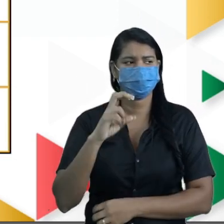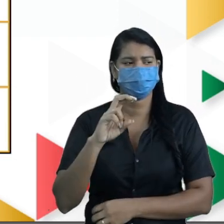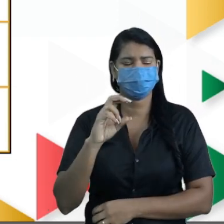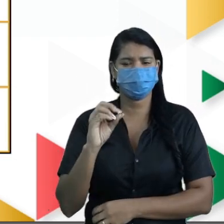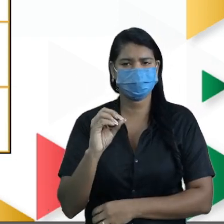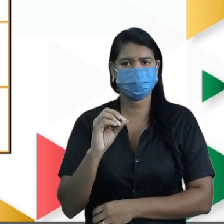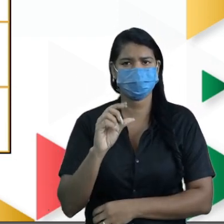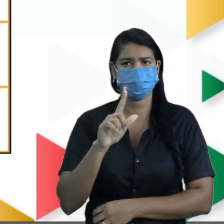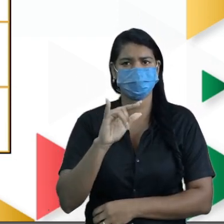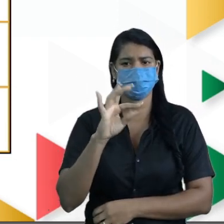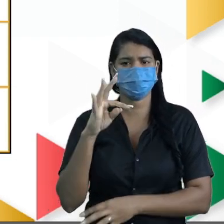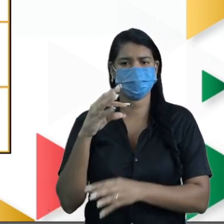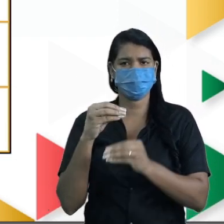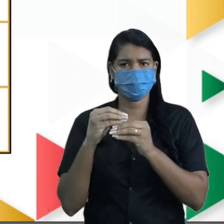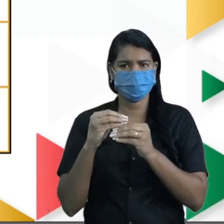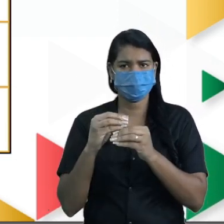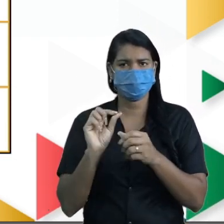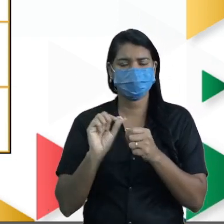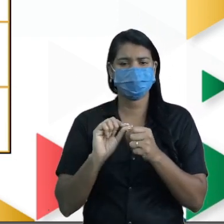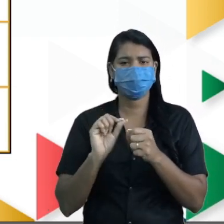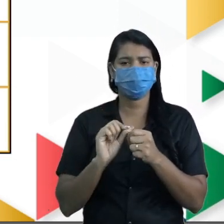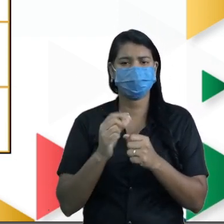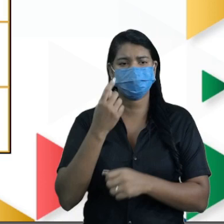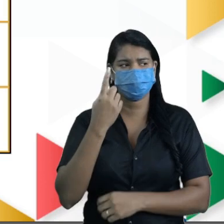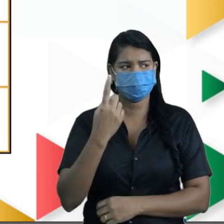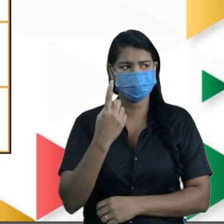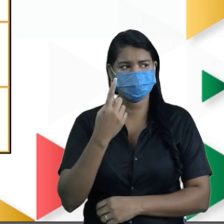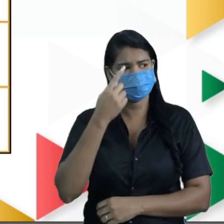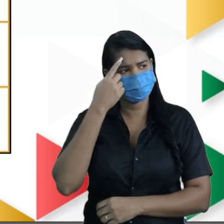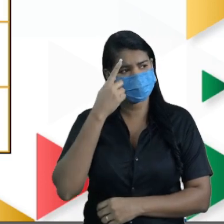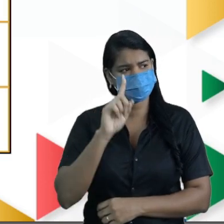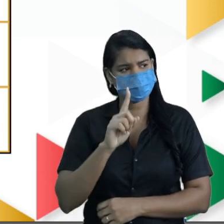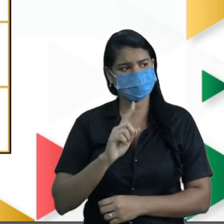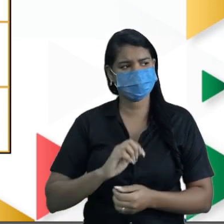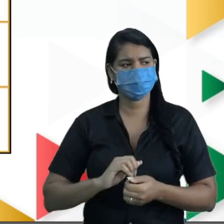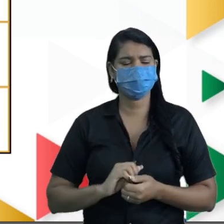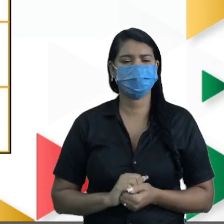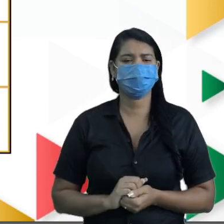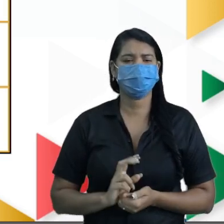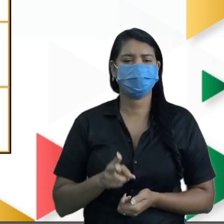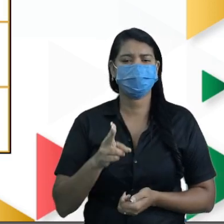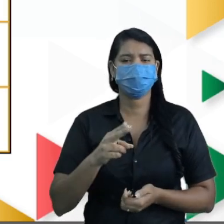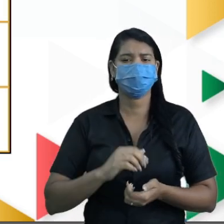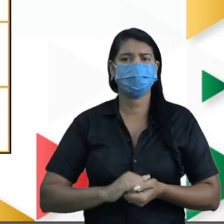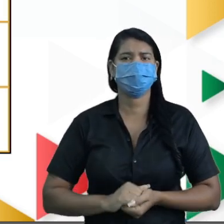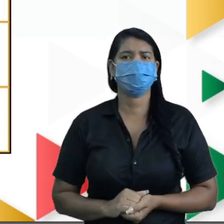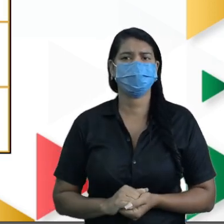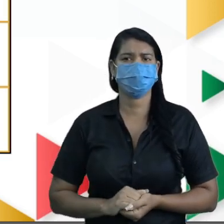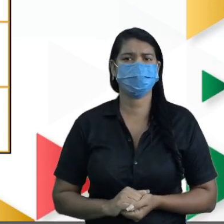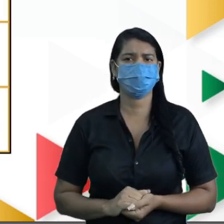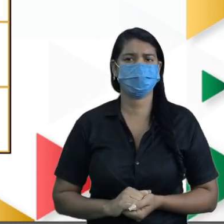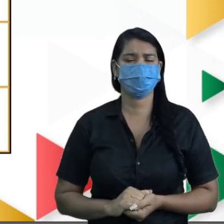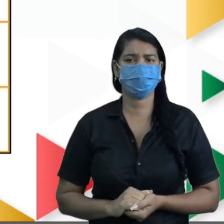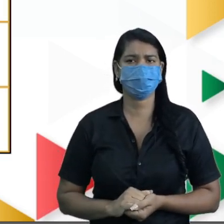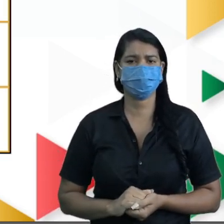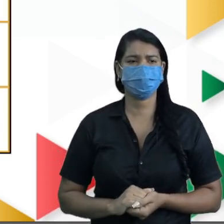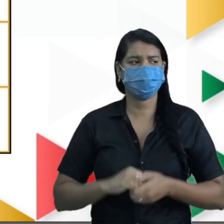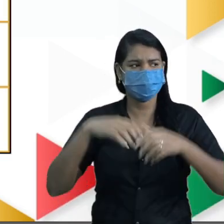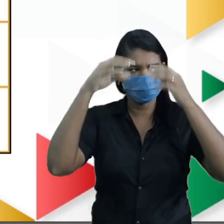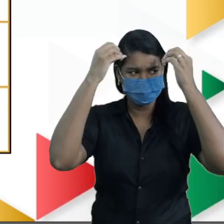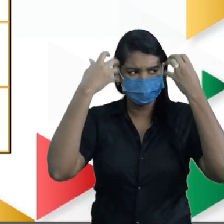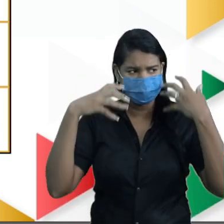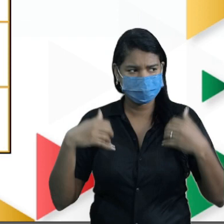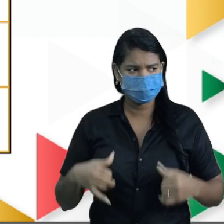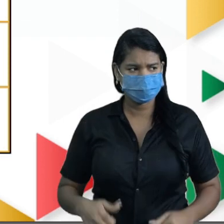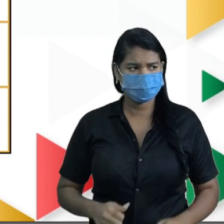por lavagem. fez uma vez ao dia apenas a frequência, tá? Tomar banho de